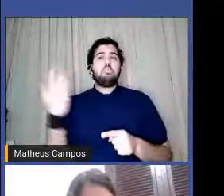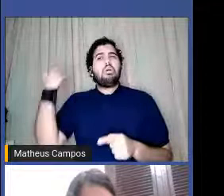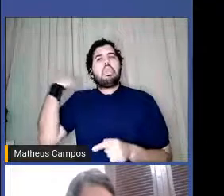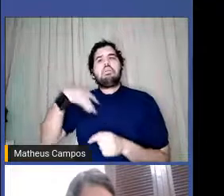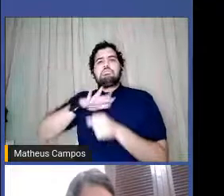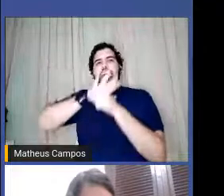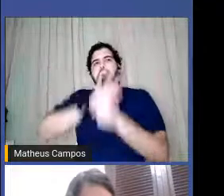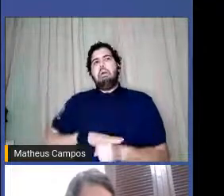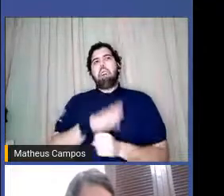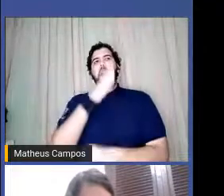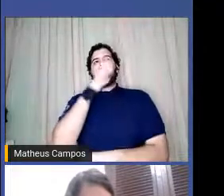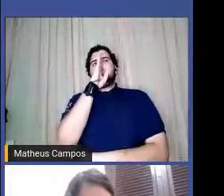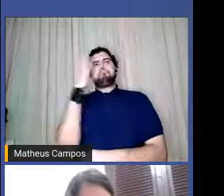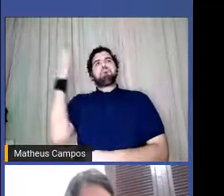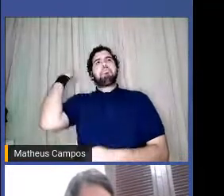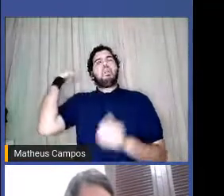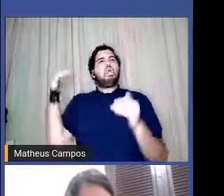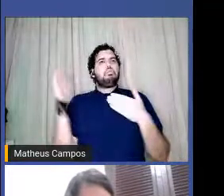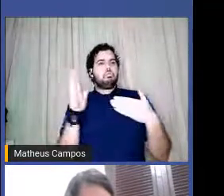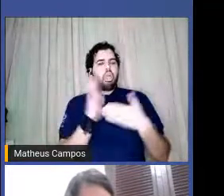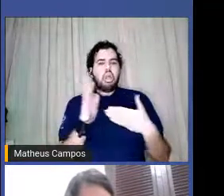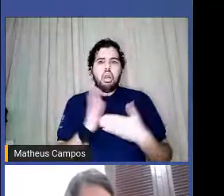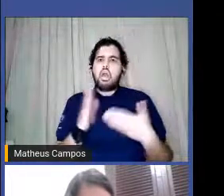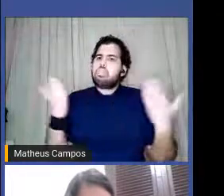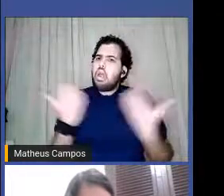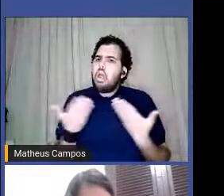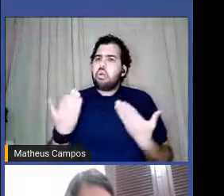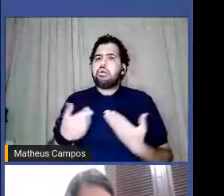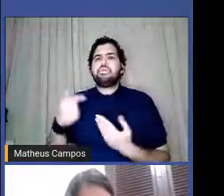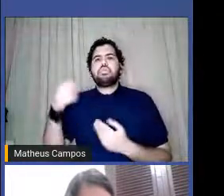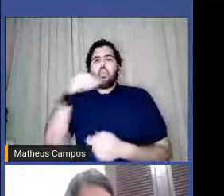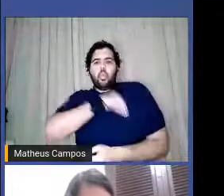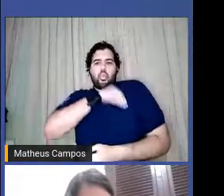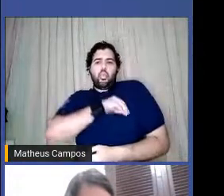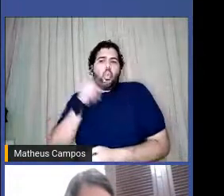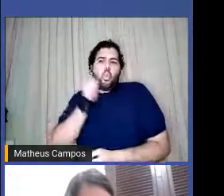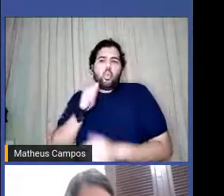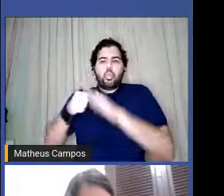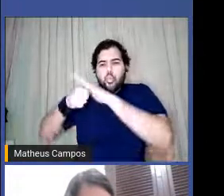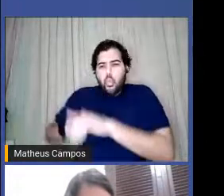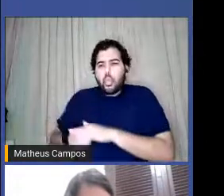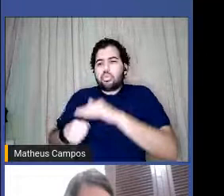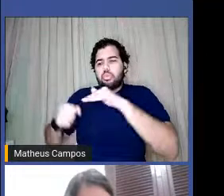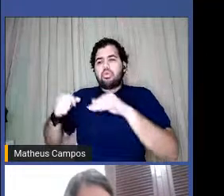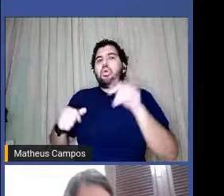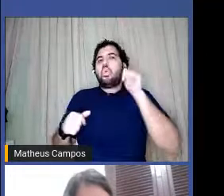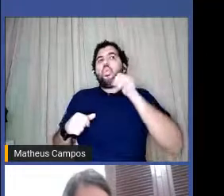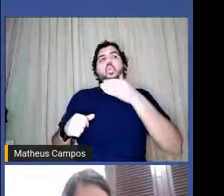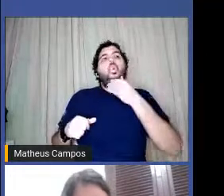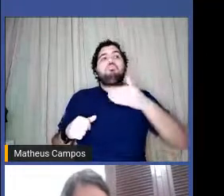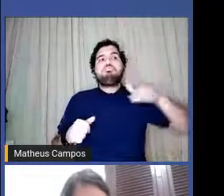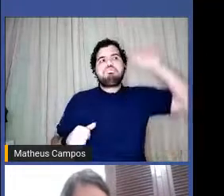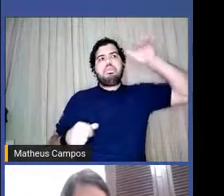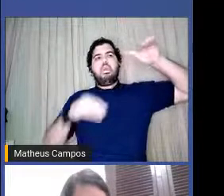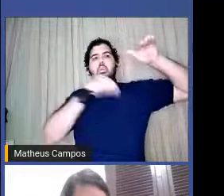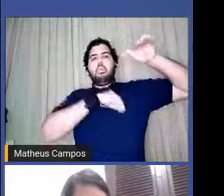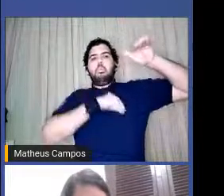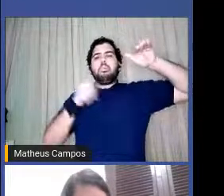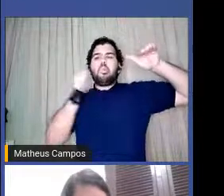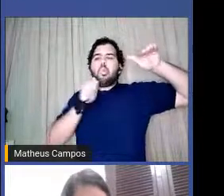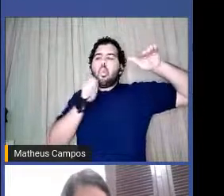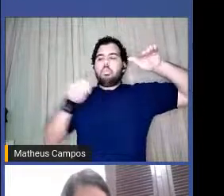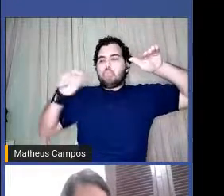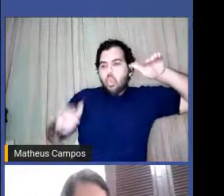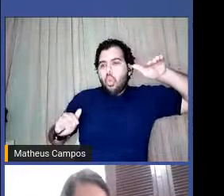até hoje mulheres ganham menos do que homens no trabalho executando o mesmo